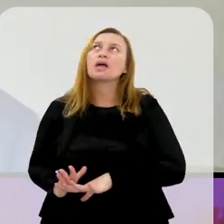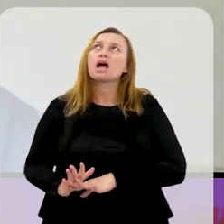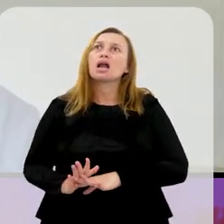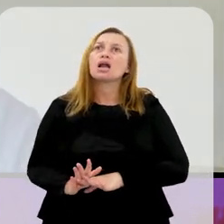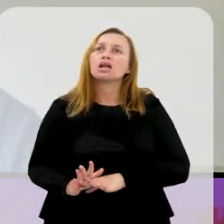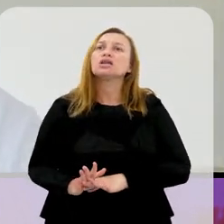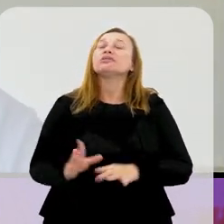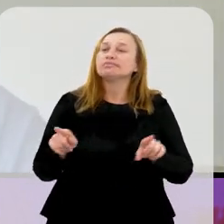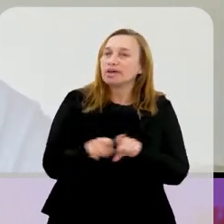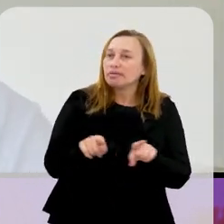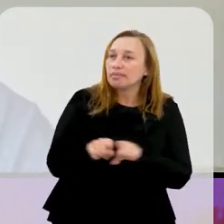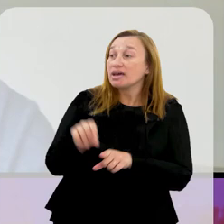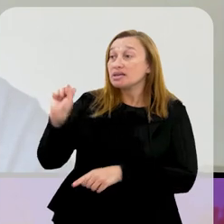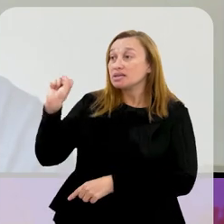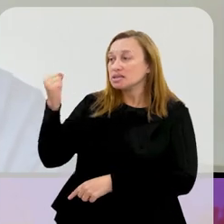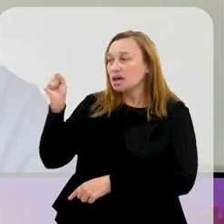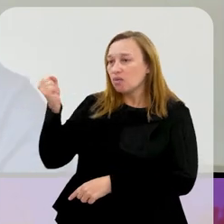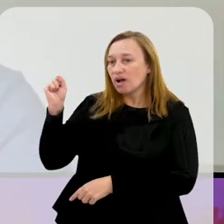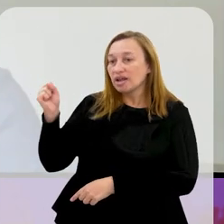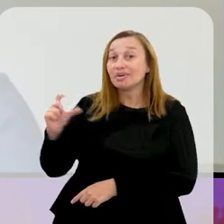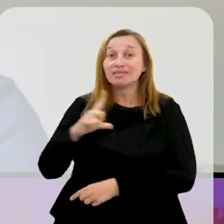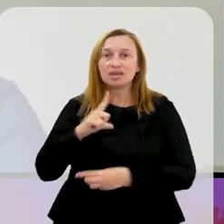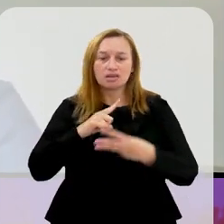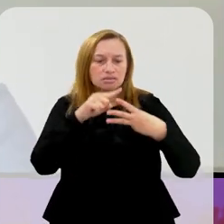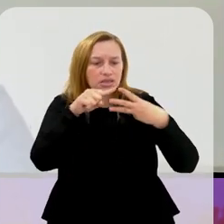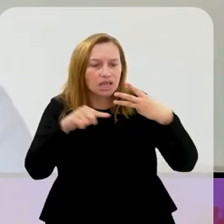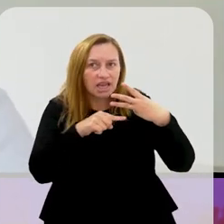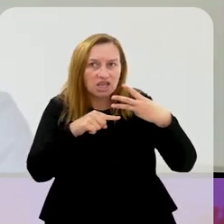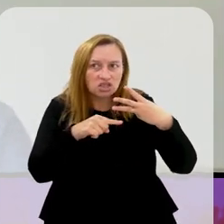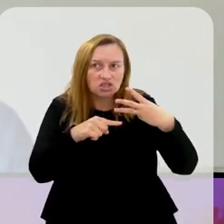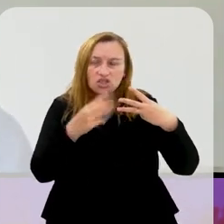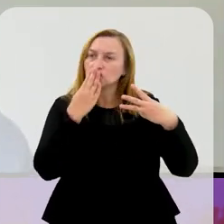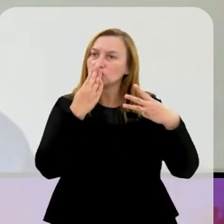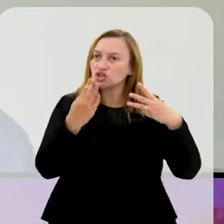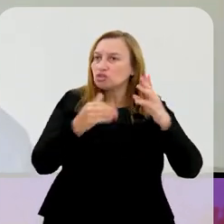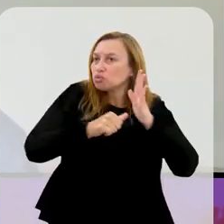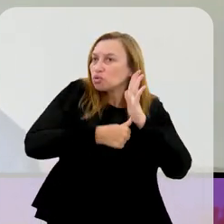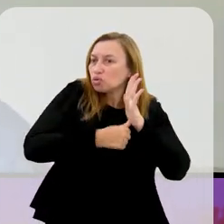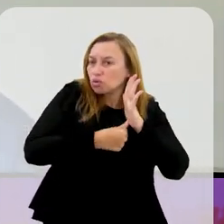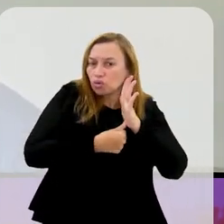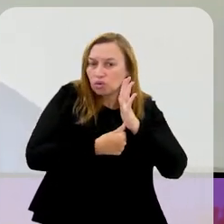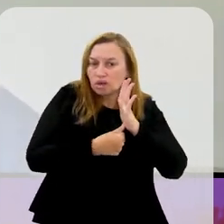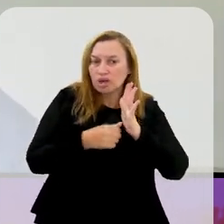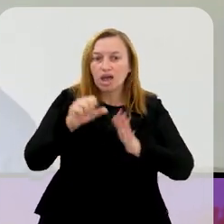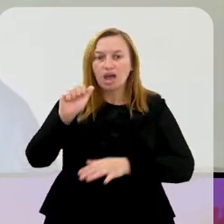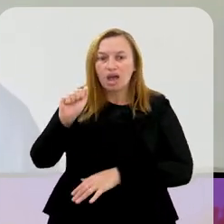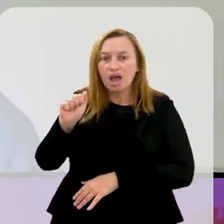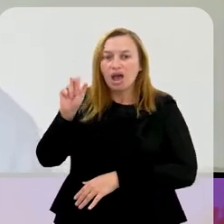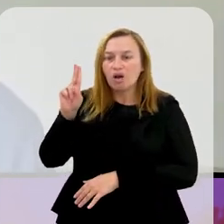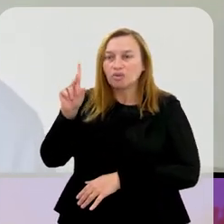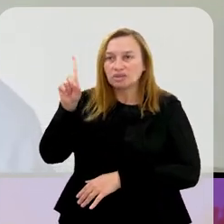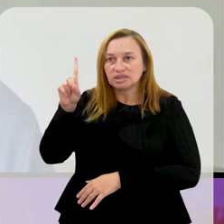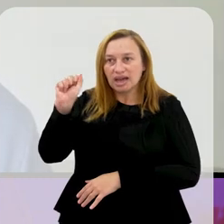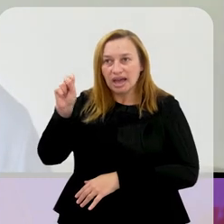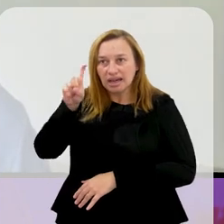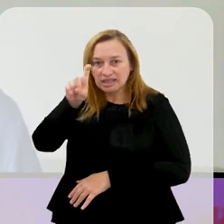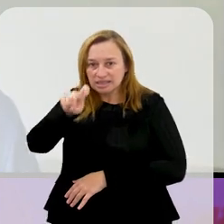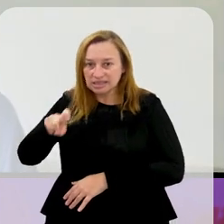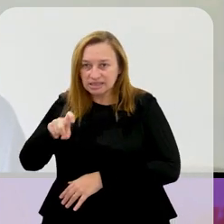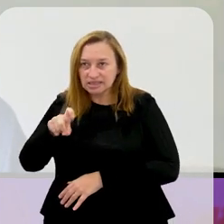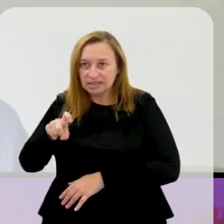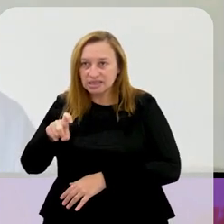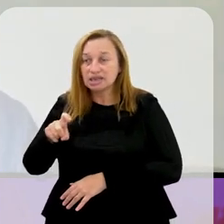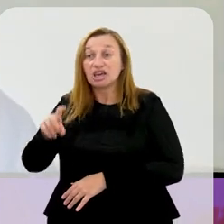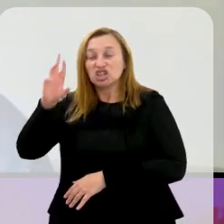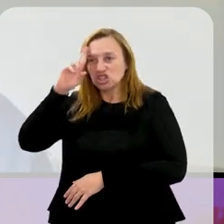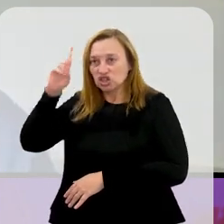boa, e Saquarema, que hoje tem três times, veja você, o Aldax, que não é um time de cidade, é um time de